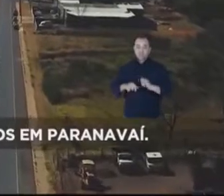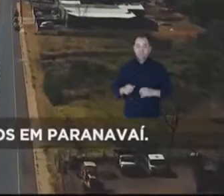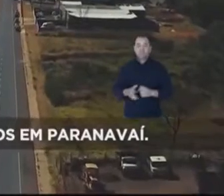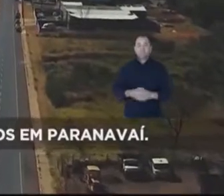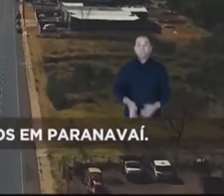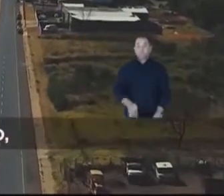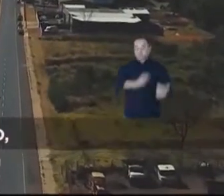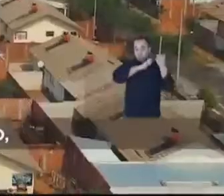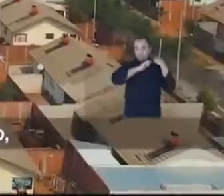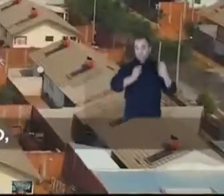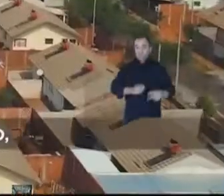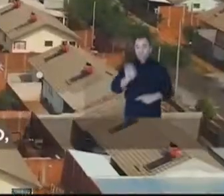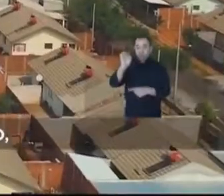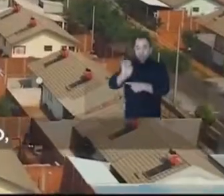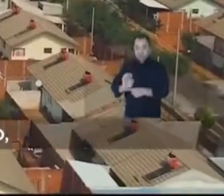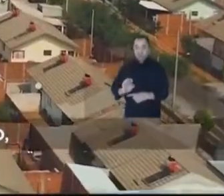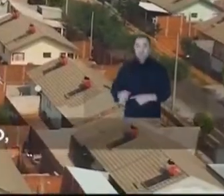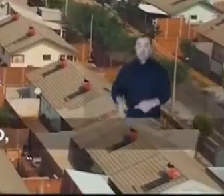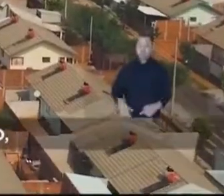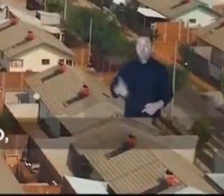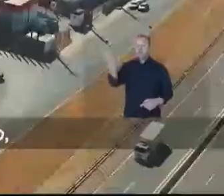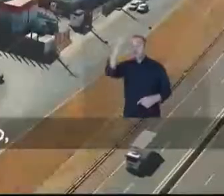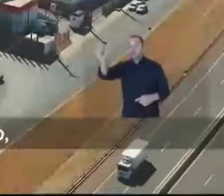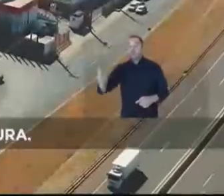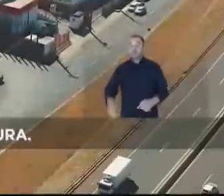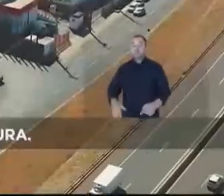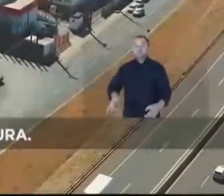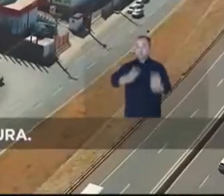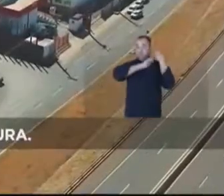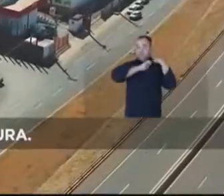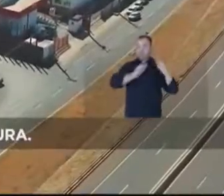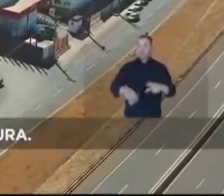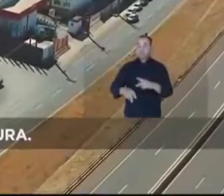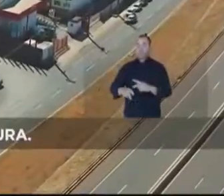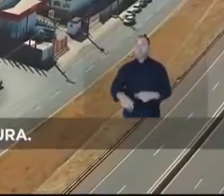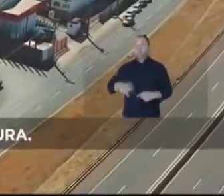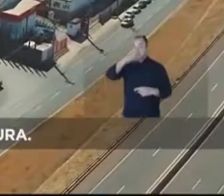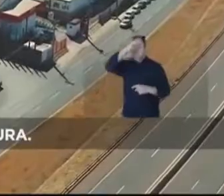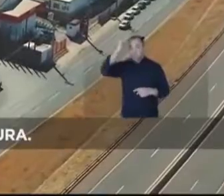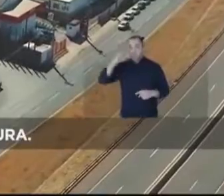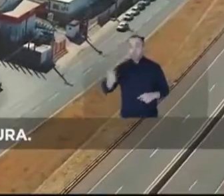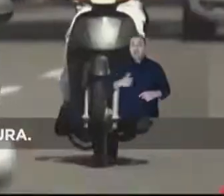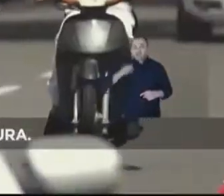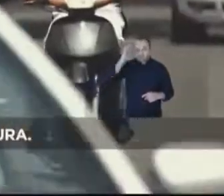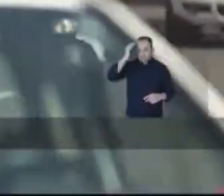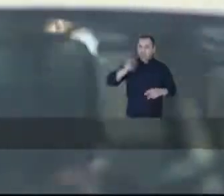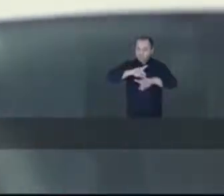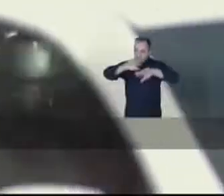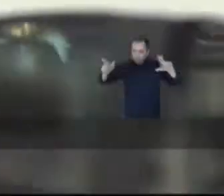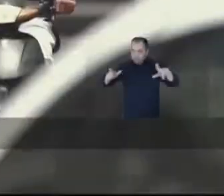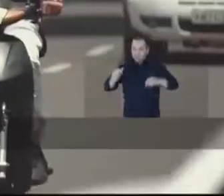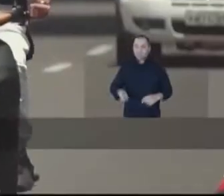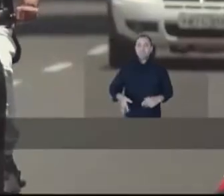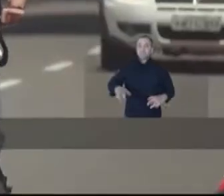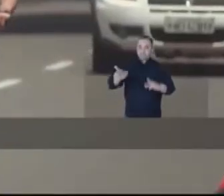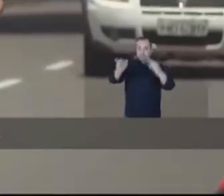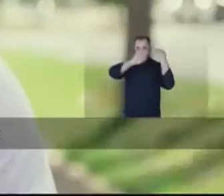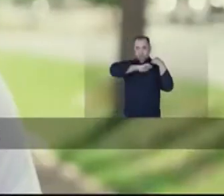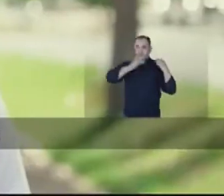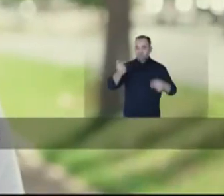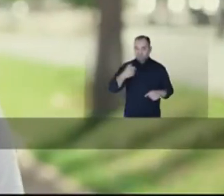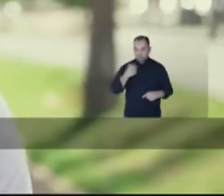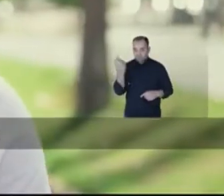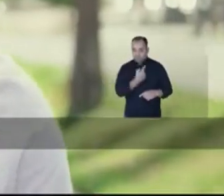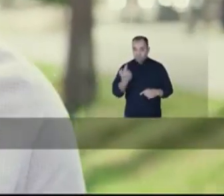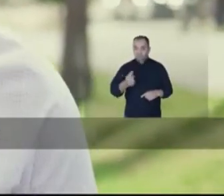Paranavaí. Uma coisa é responsabilidade do Estado. A outra coisa é responsabilidade da Prefeitura. Essa diferença eu sei.